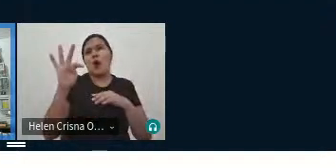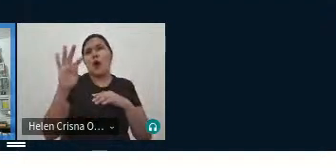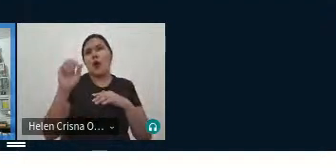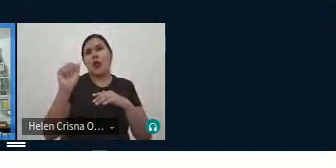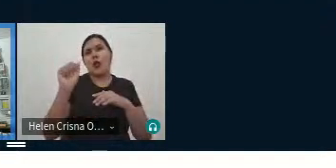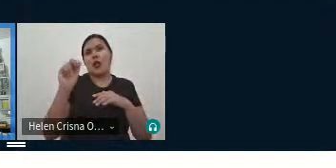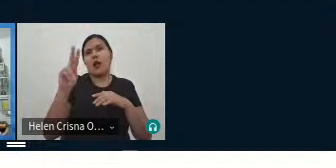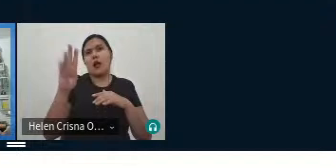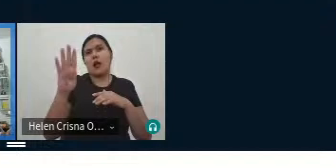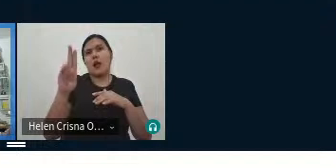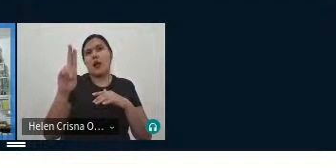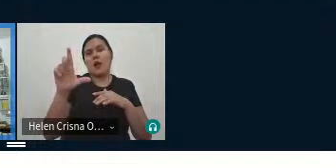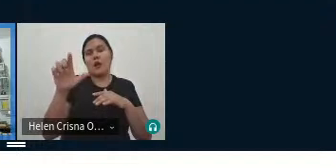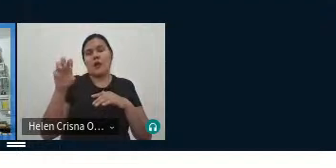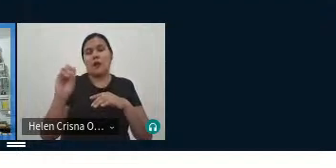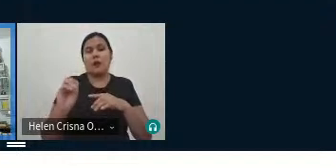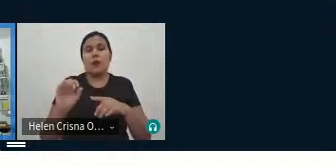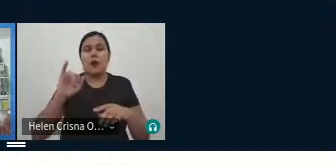finalizando, né,